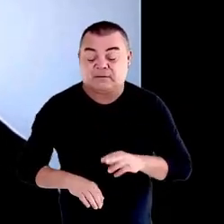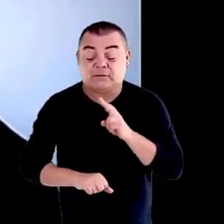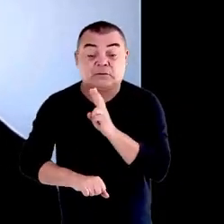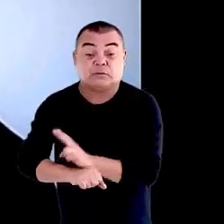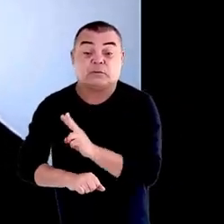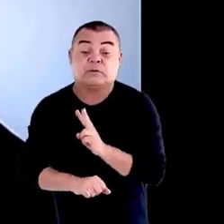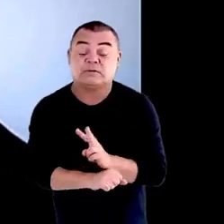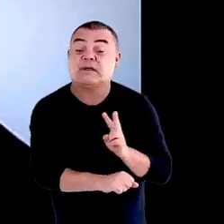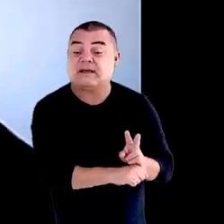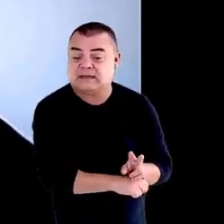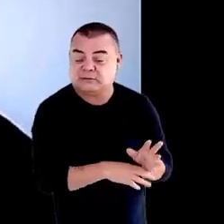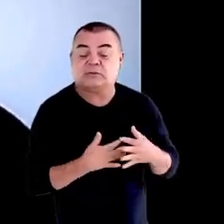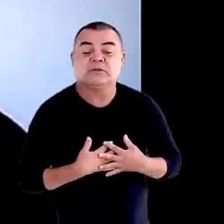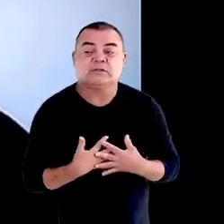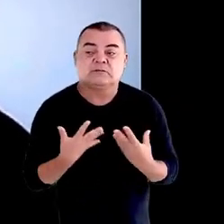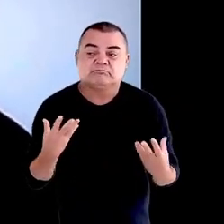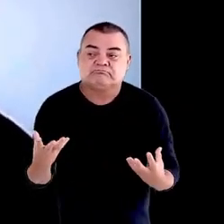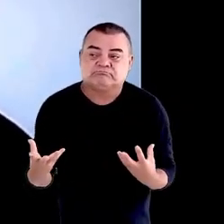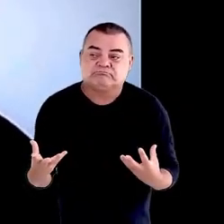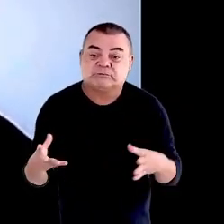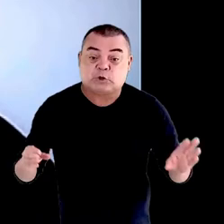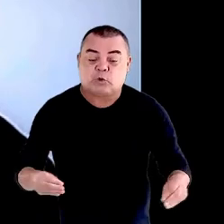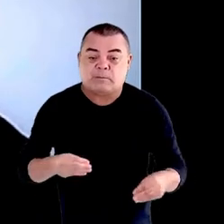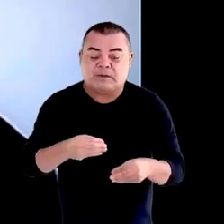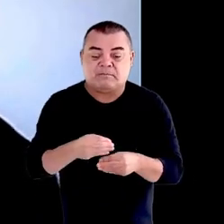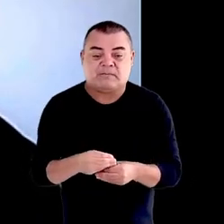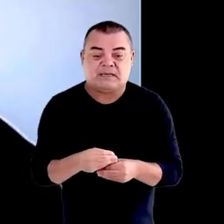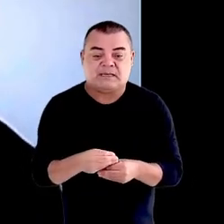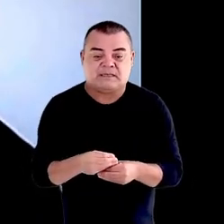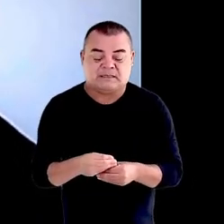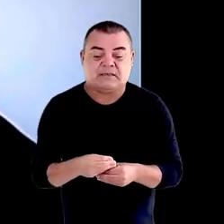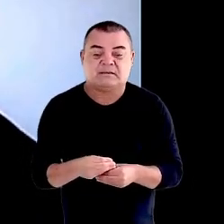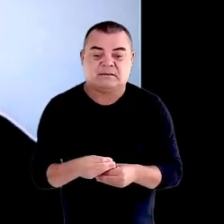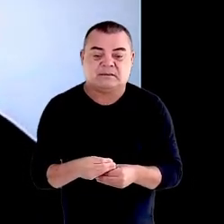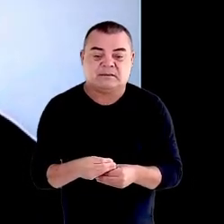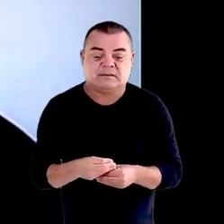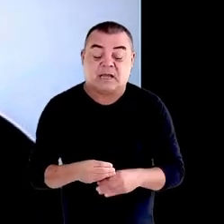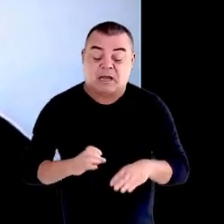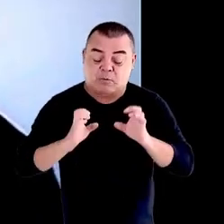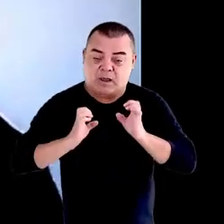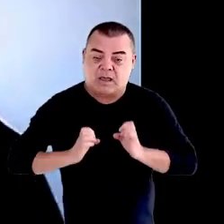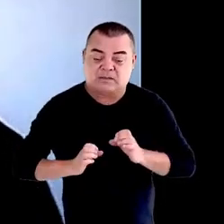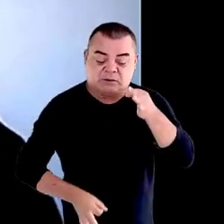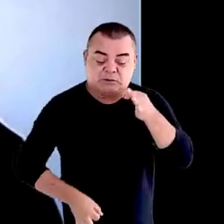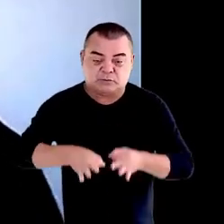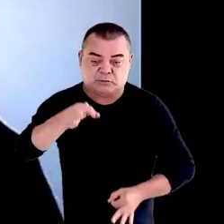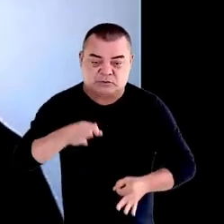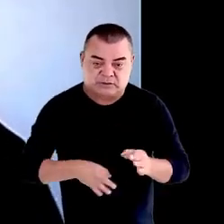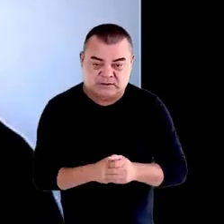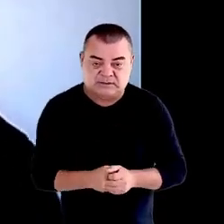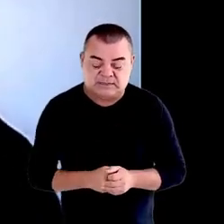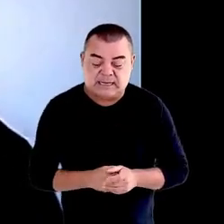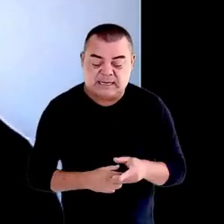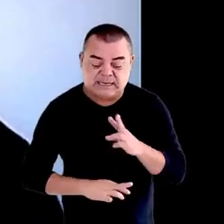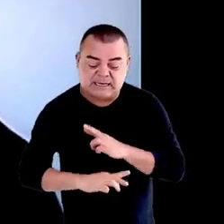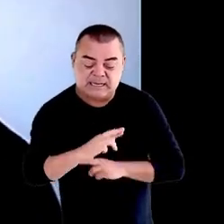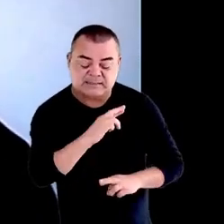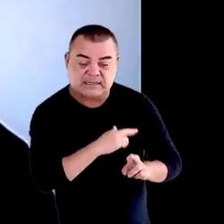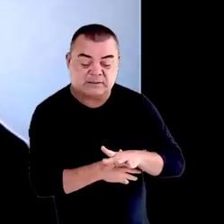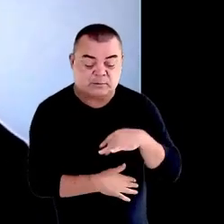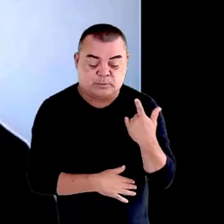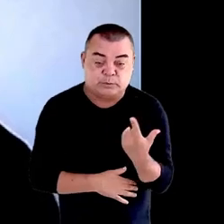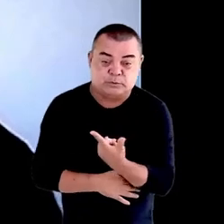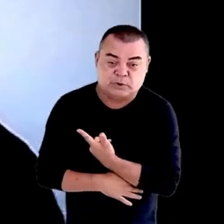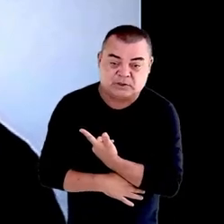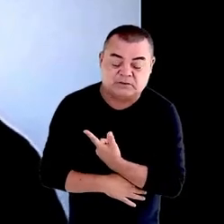de maneira complementar a uma ética de justiça nas relações por nós